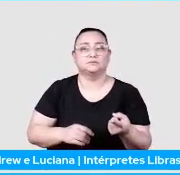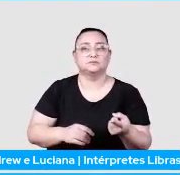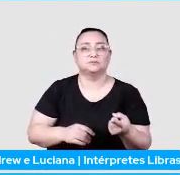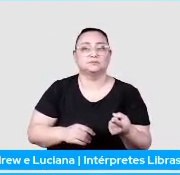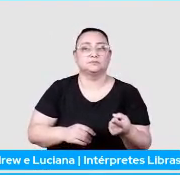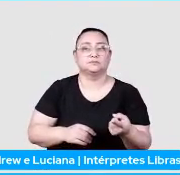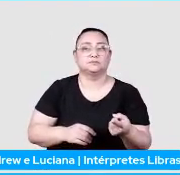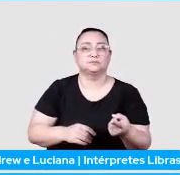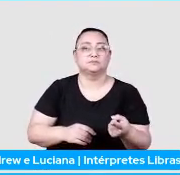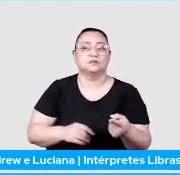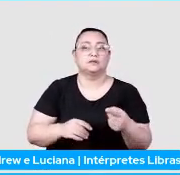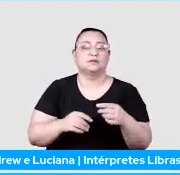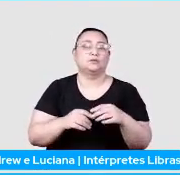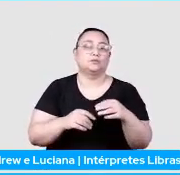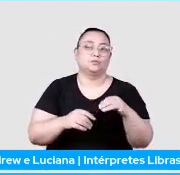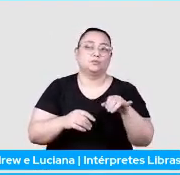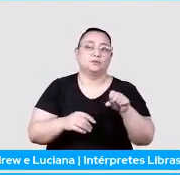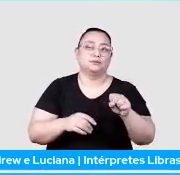a spider finalizar.